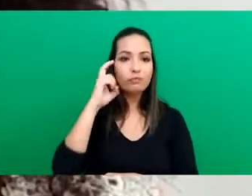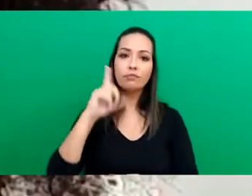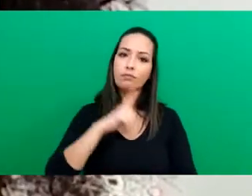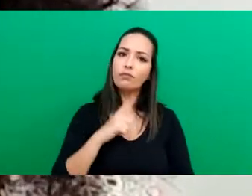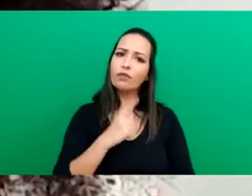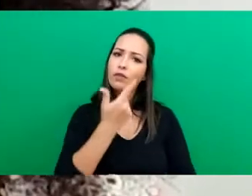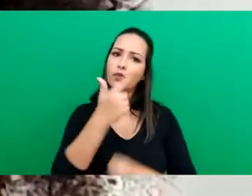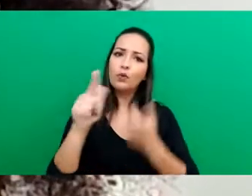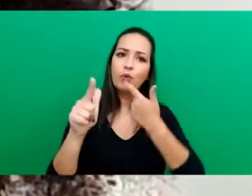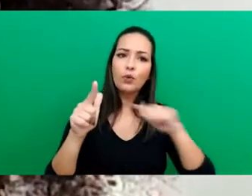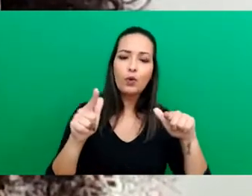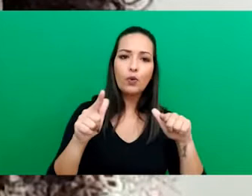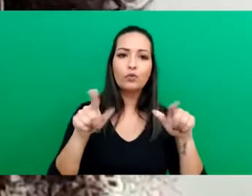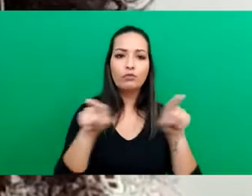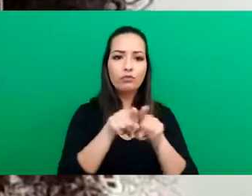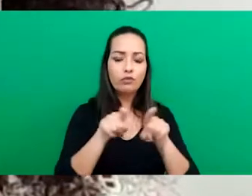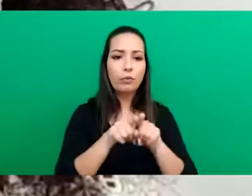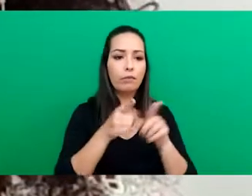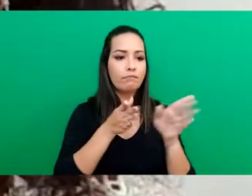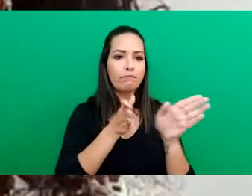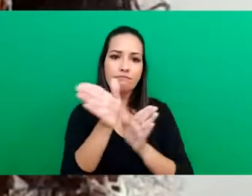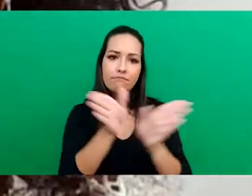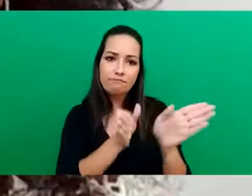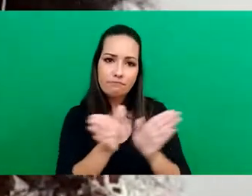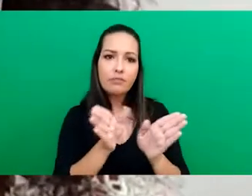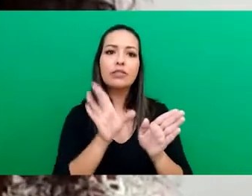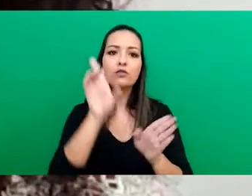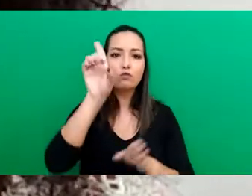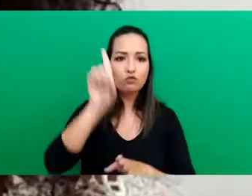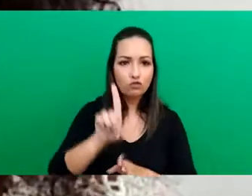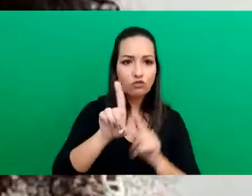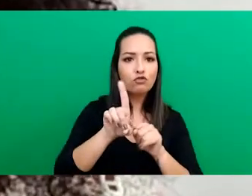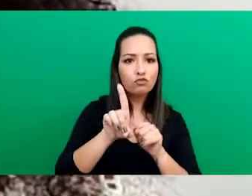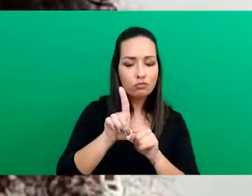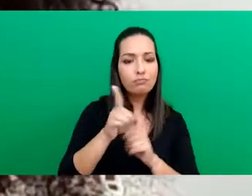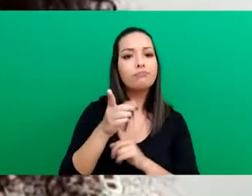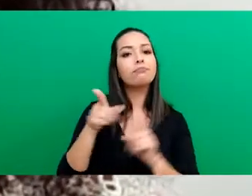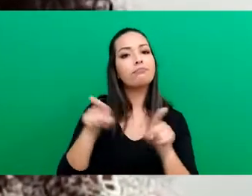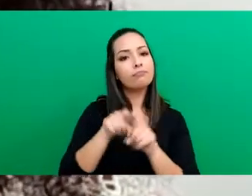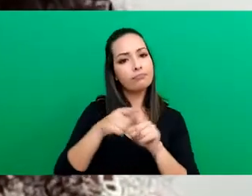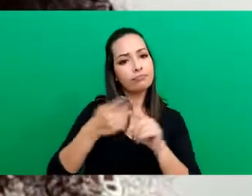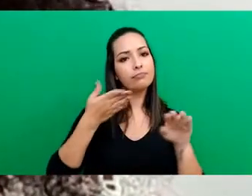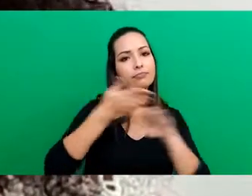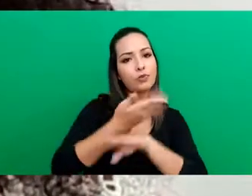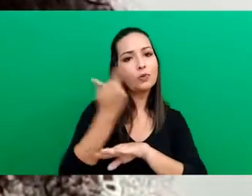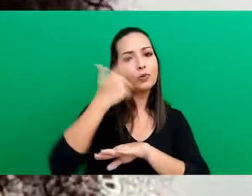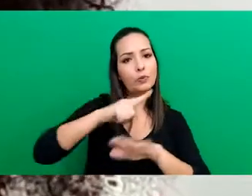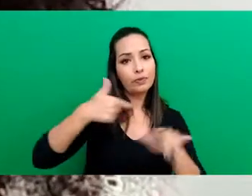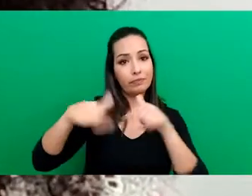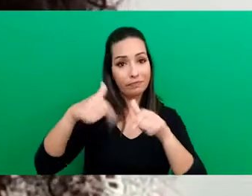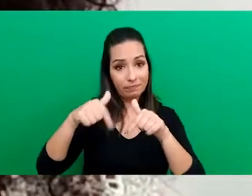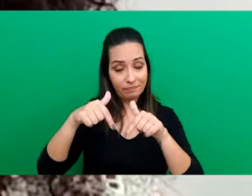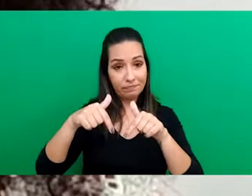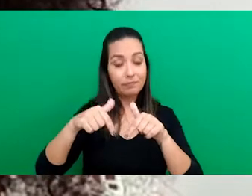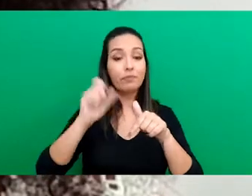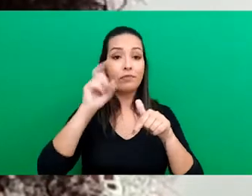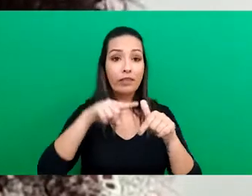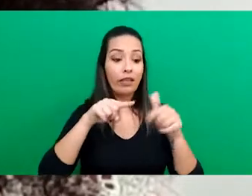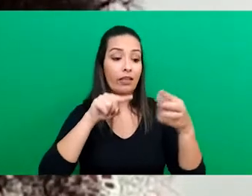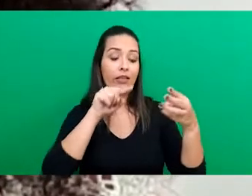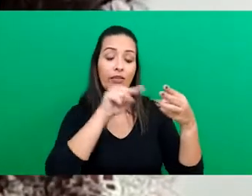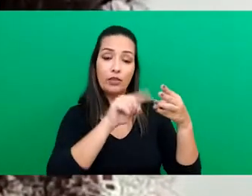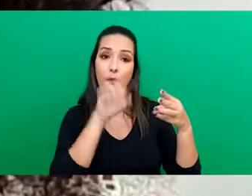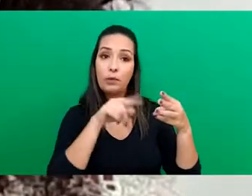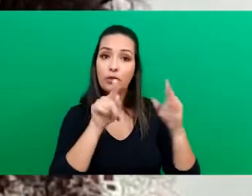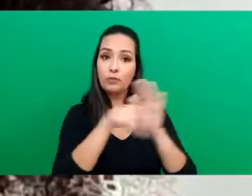outros eixos que trabalham, o acesso a direitos e a inserção no mundo do trabalho. Dentro do eixo da